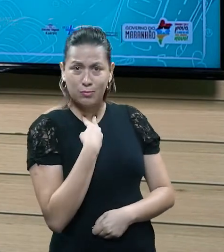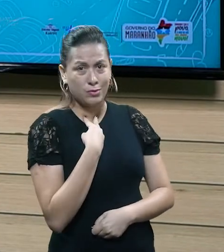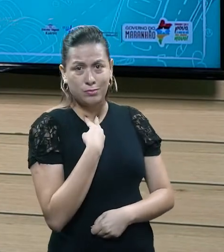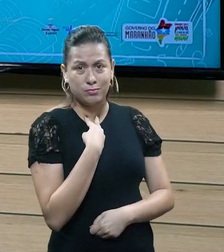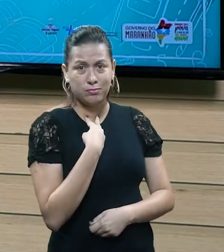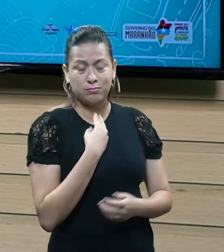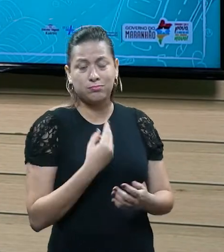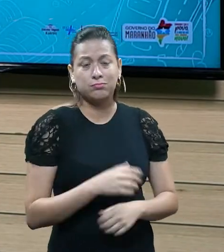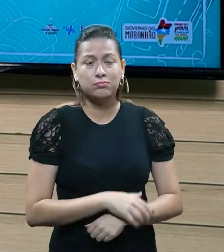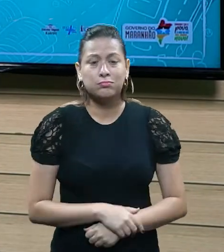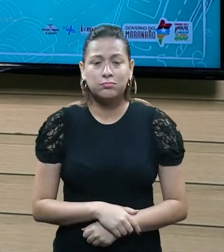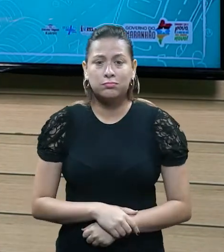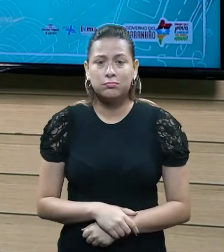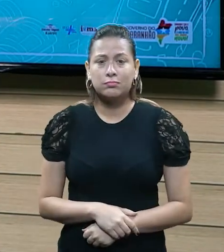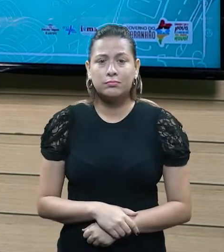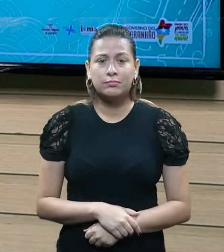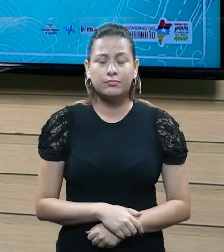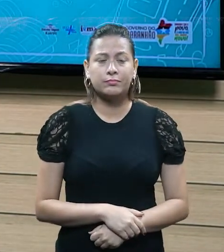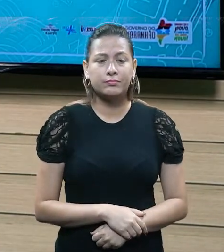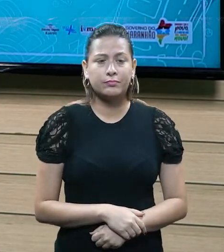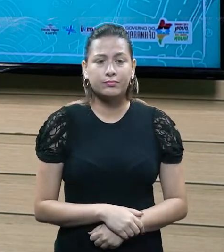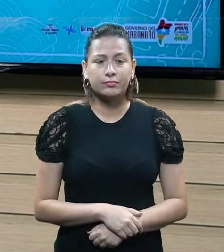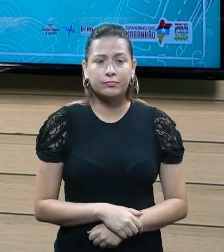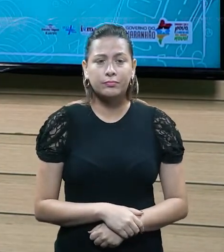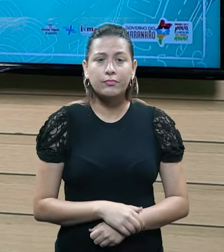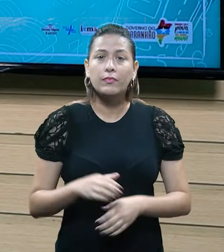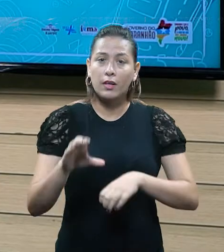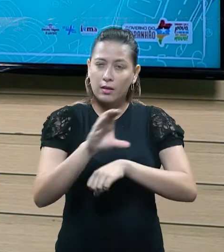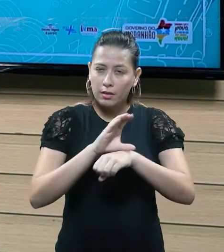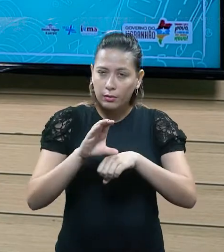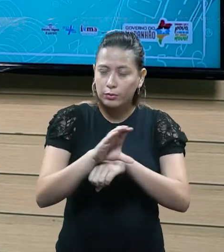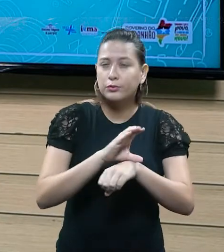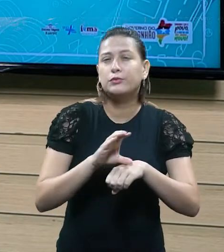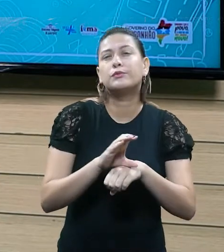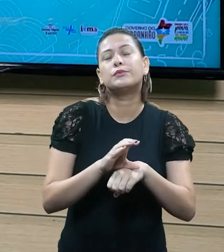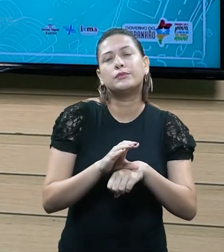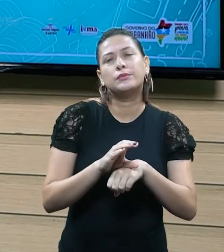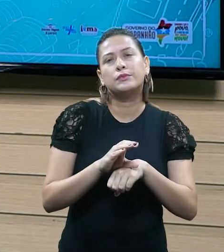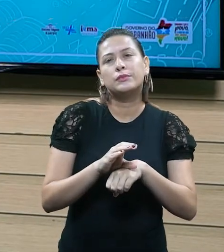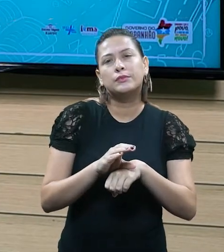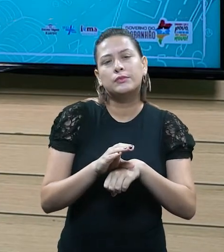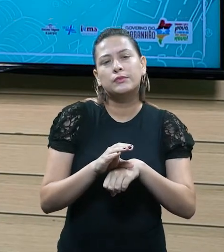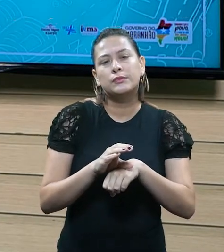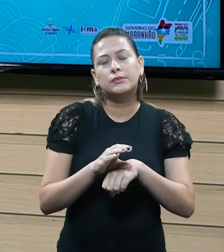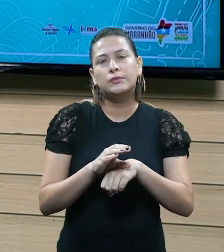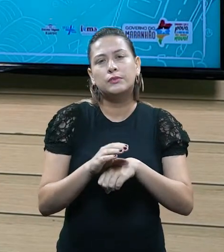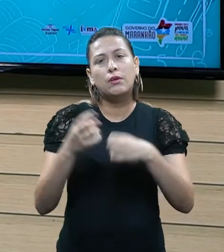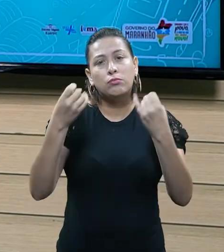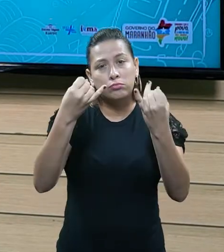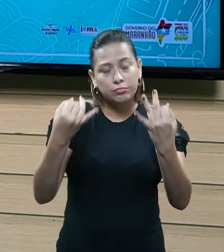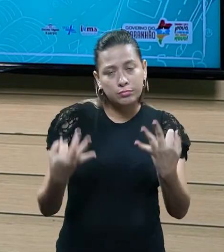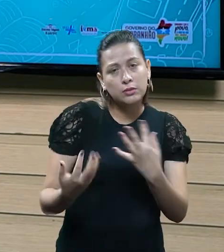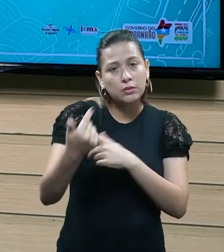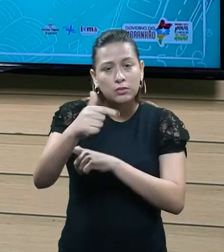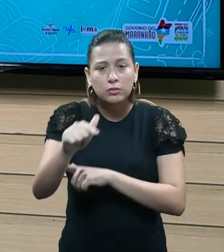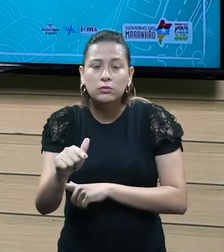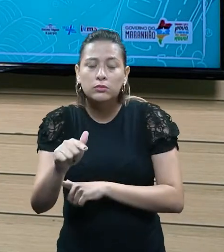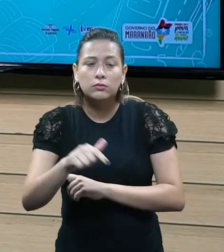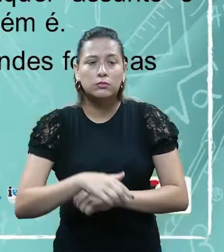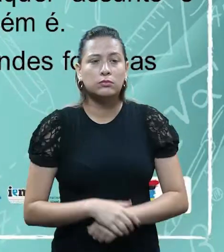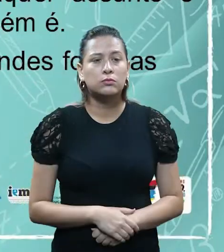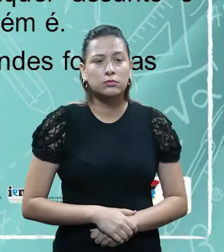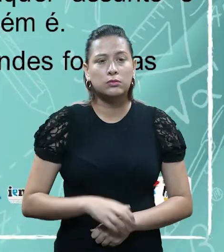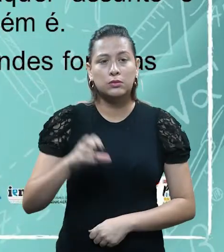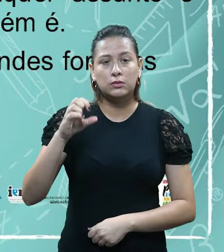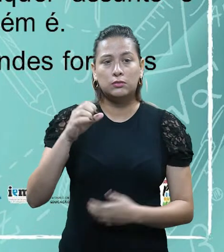poder. E aí, que a Constituição, novamente, diz para o município, né, ele diz o